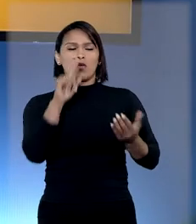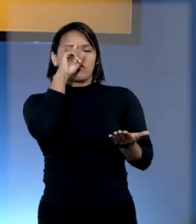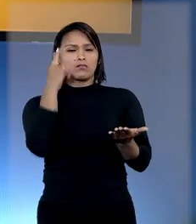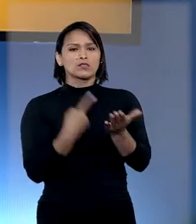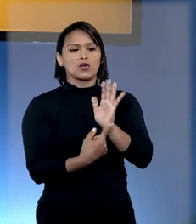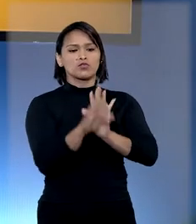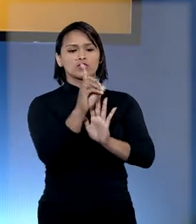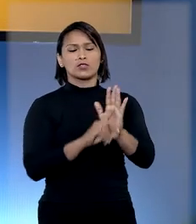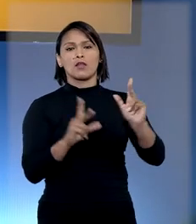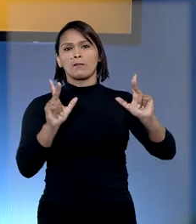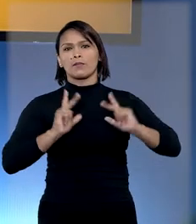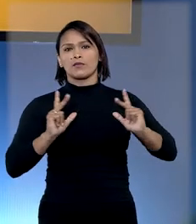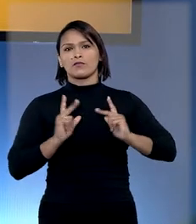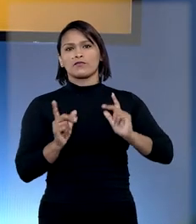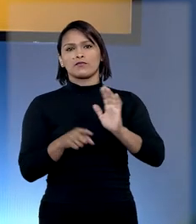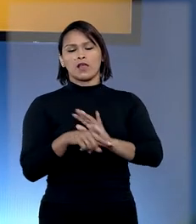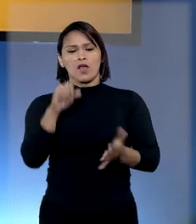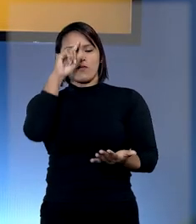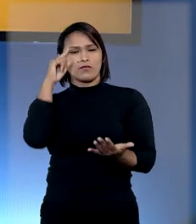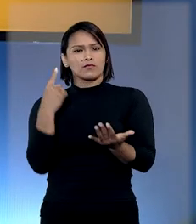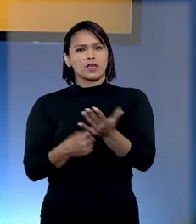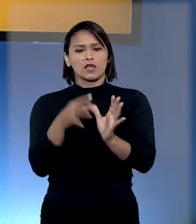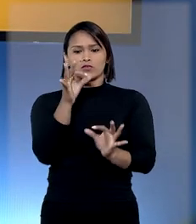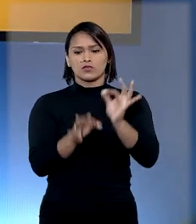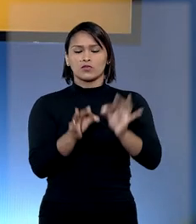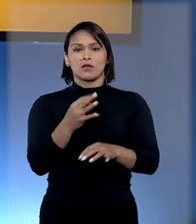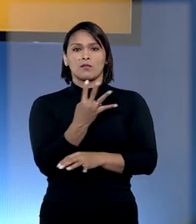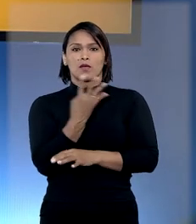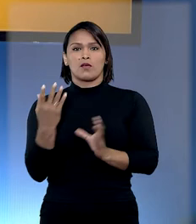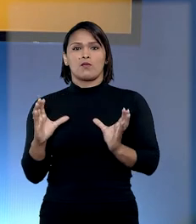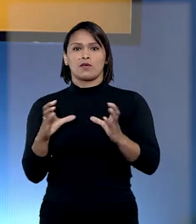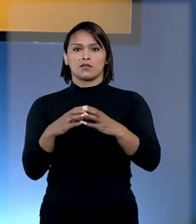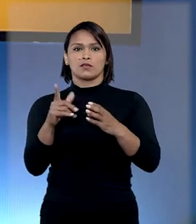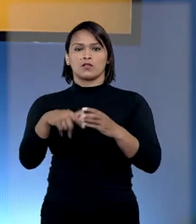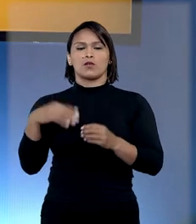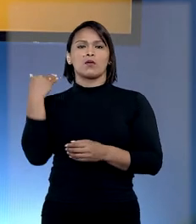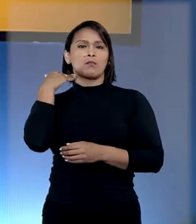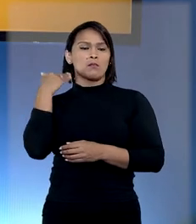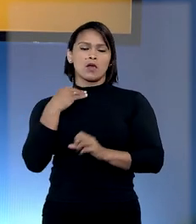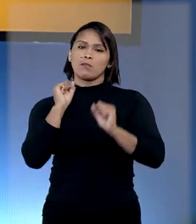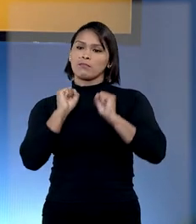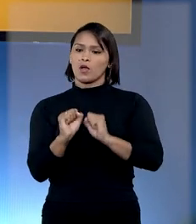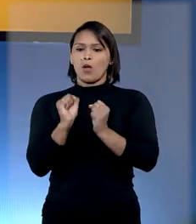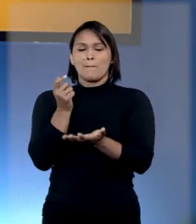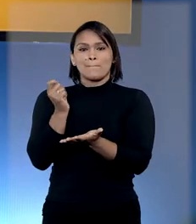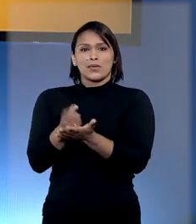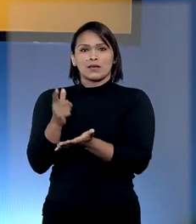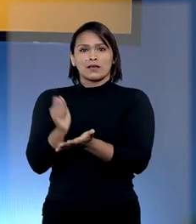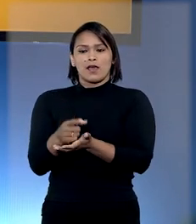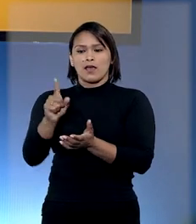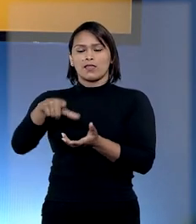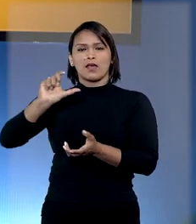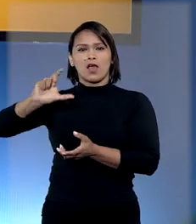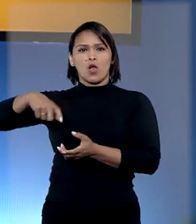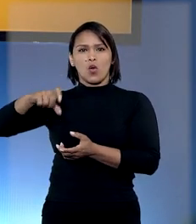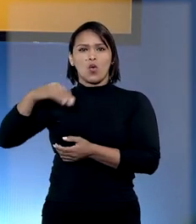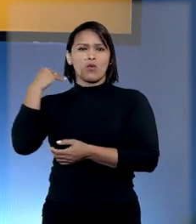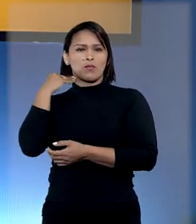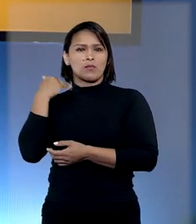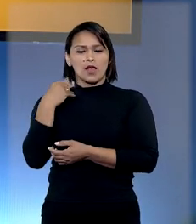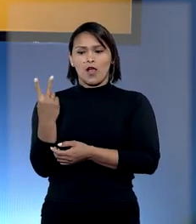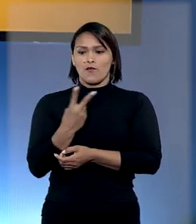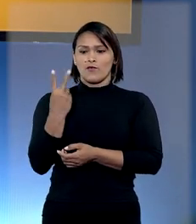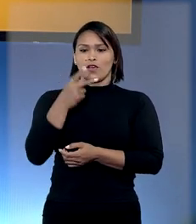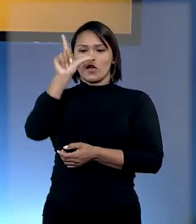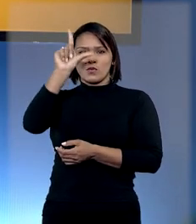decisão de direito privado definida em julgamento da quarta turma. Banco pode debitar na conta corrente valor